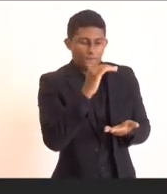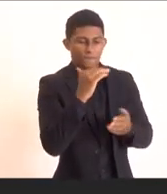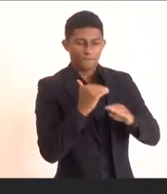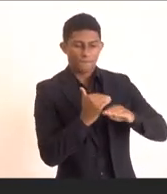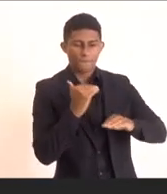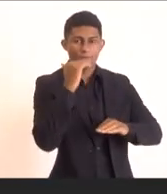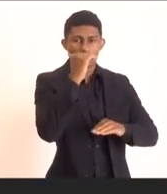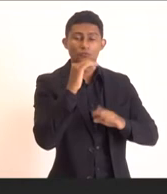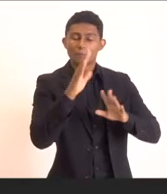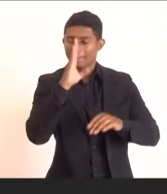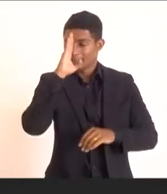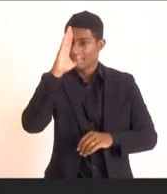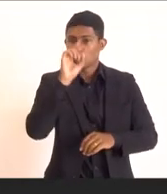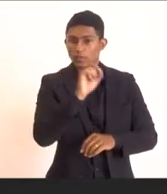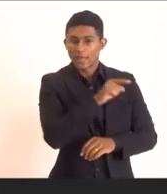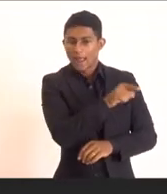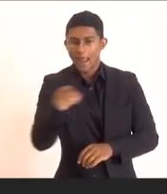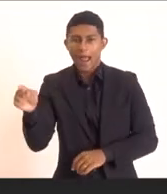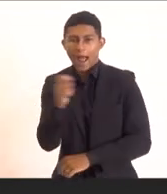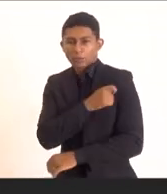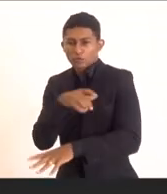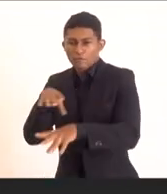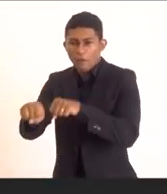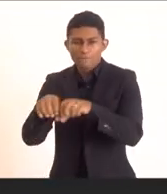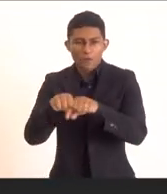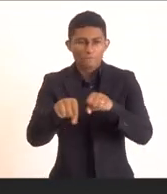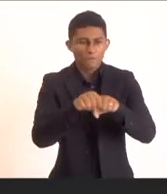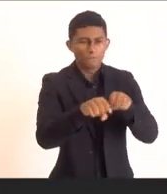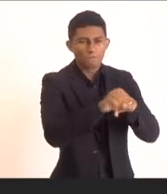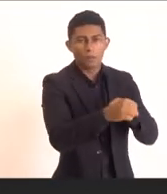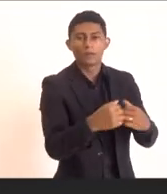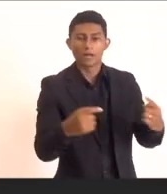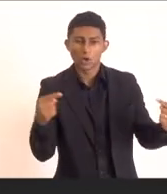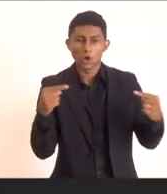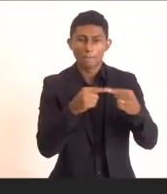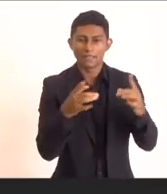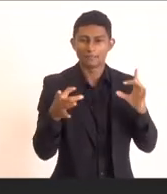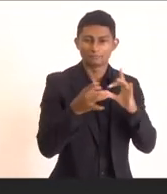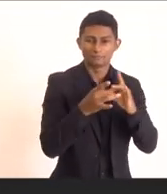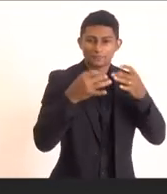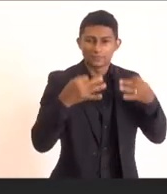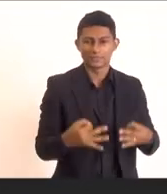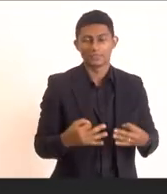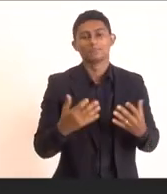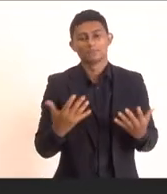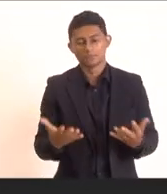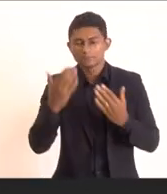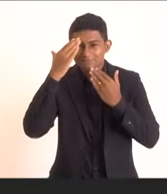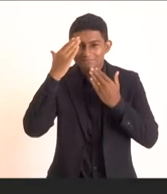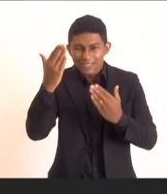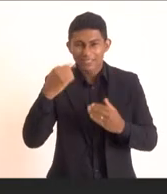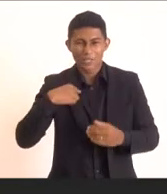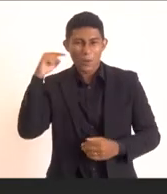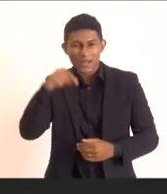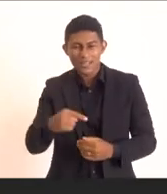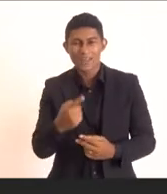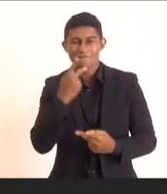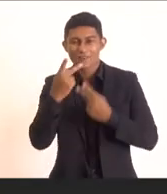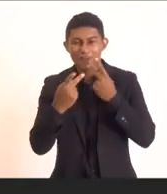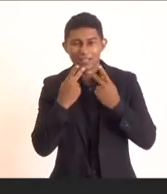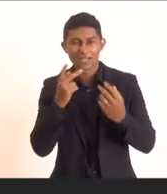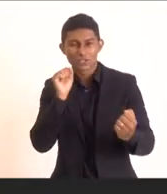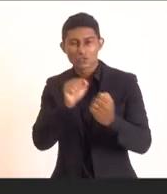específico na formação de novos profissionais alinhados com esse desenvolvimento. muito obrigado, obrigado pela oportunidade de falar aqui com vocês,